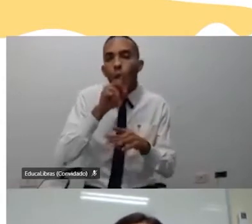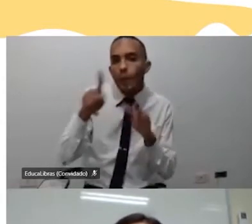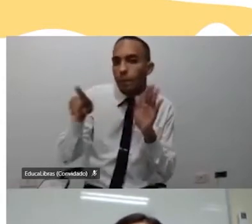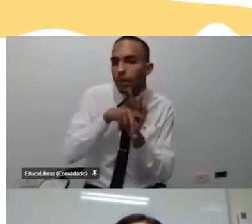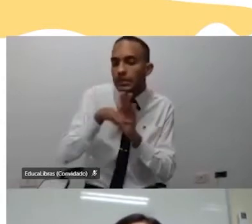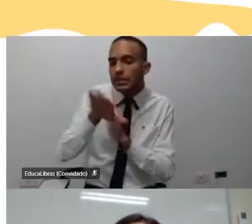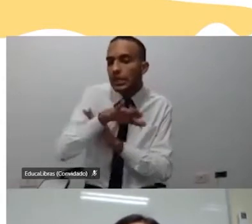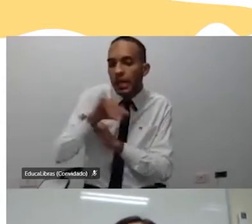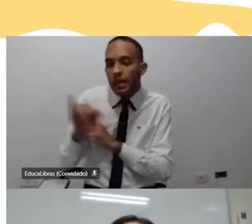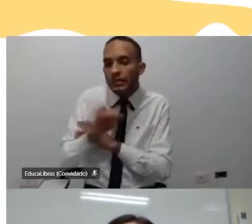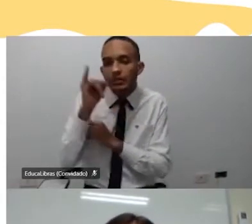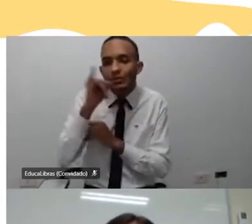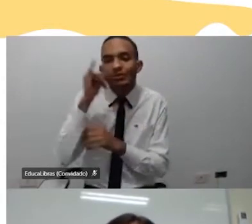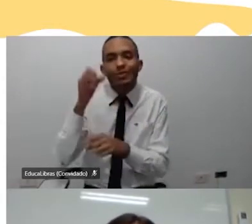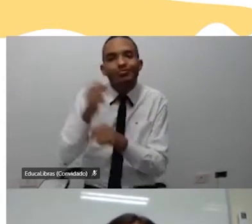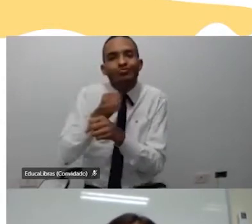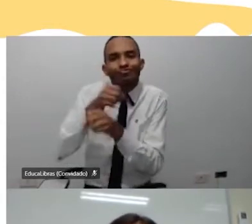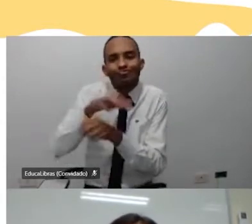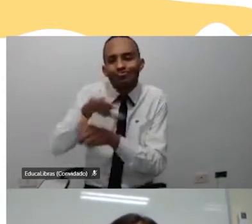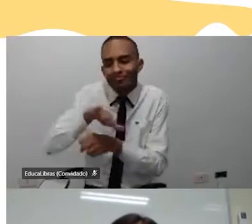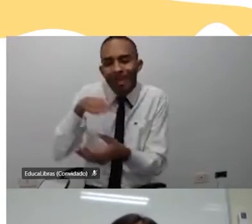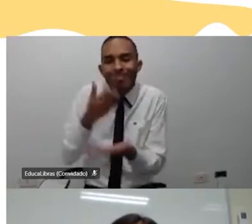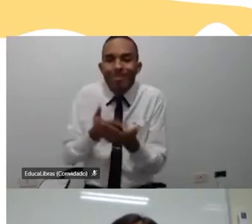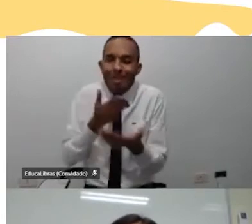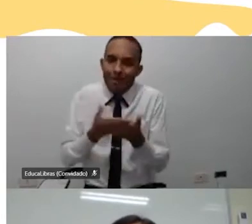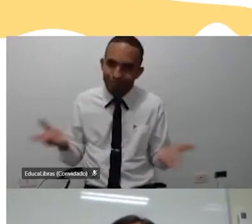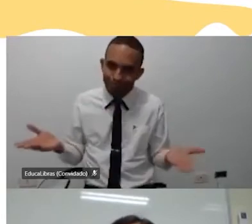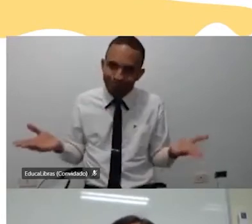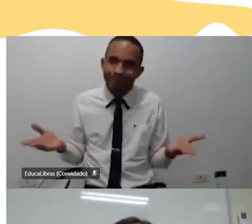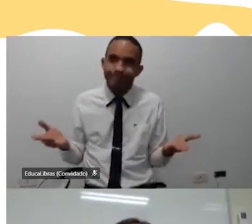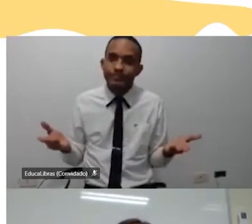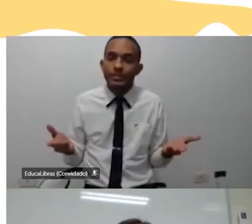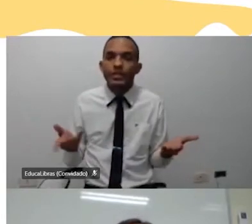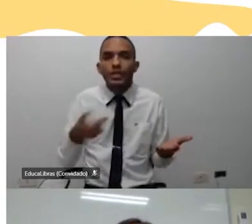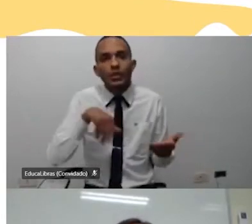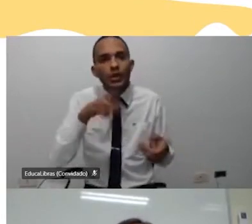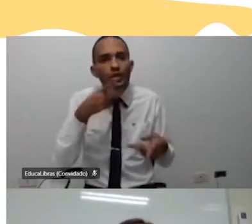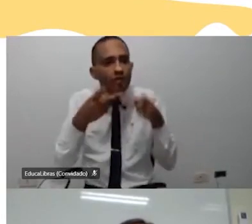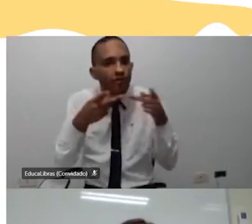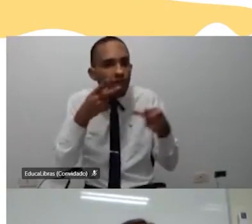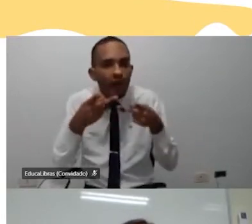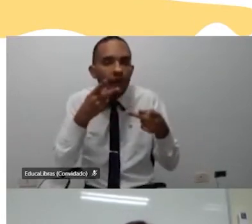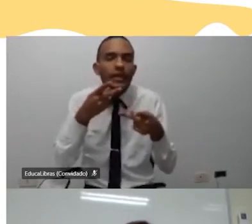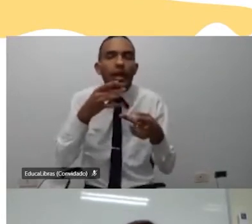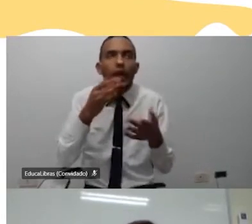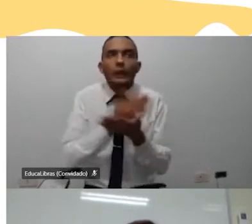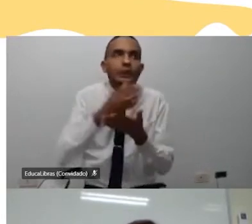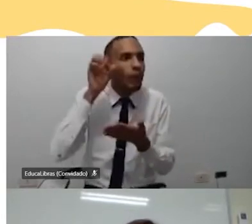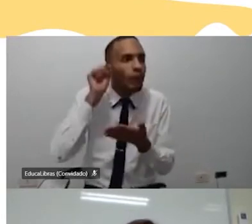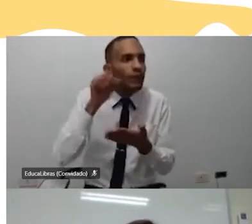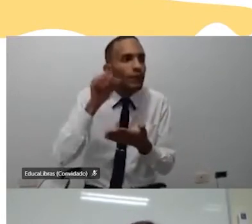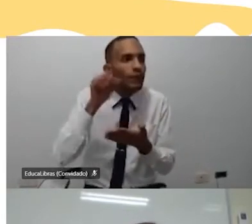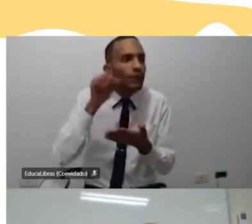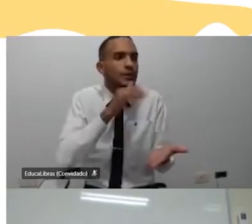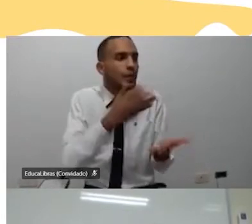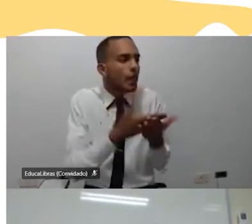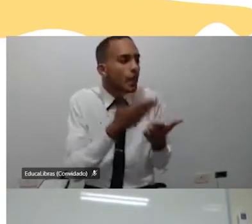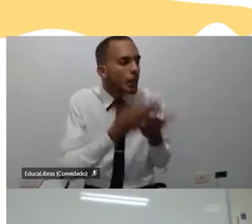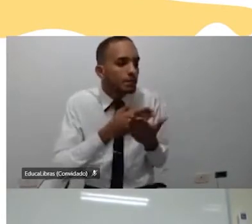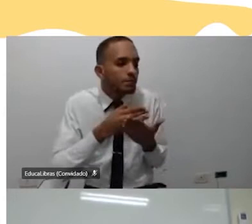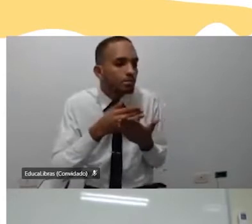parte importante da construção daquela aula. E quando eles falam, às vezes a gente ouve assim, a aula de